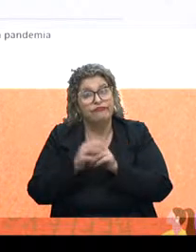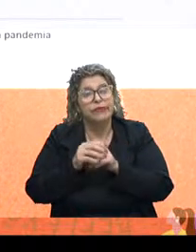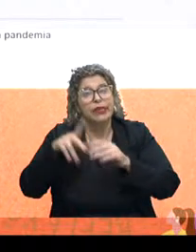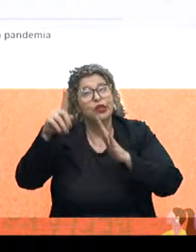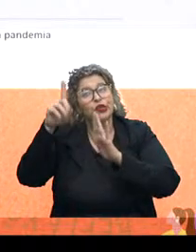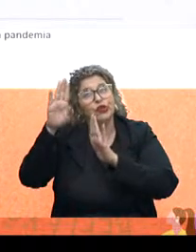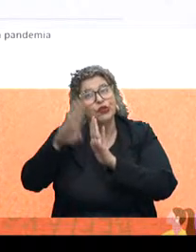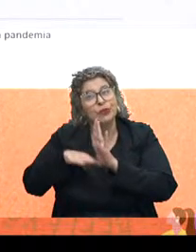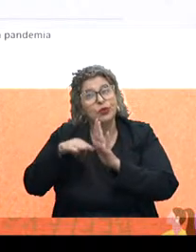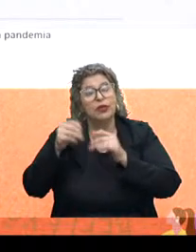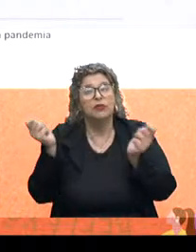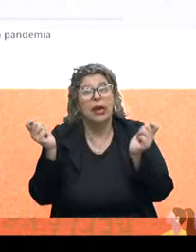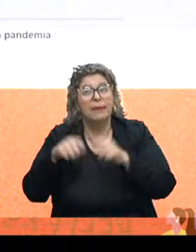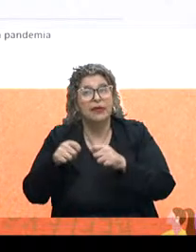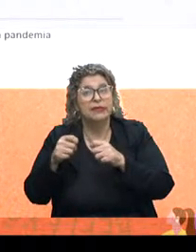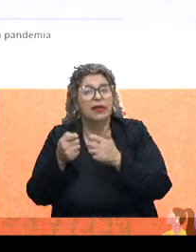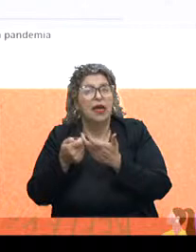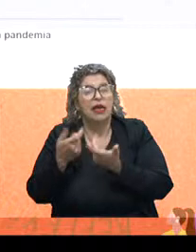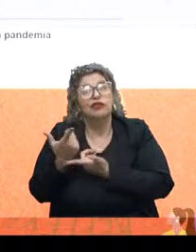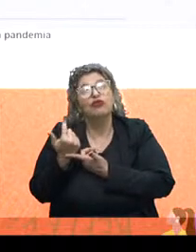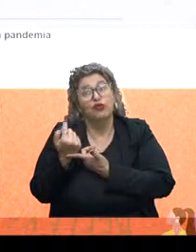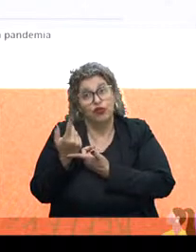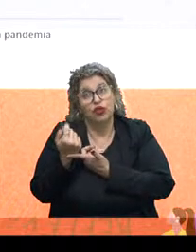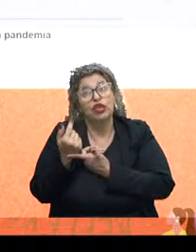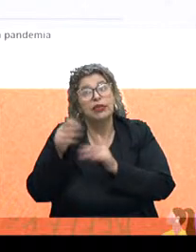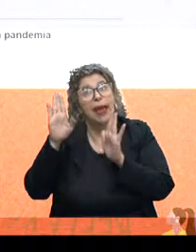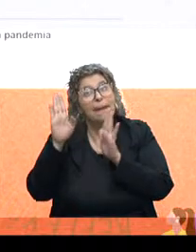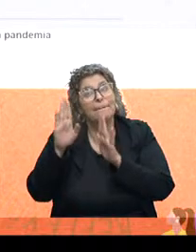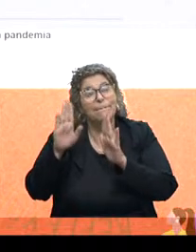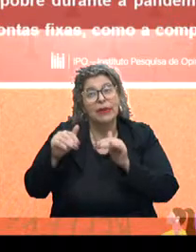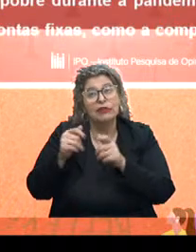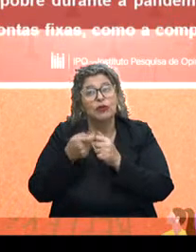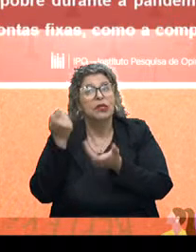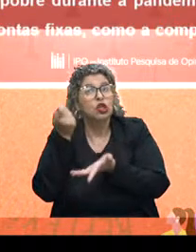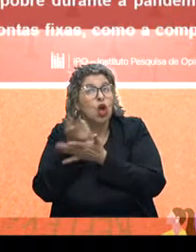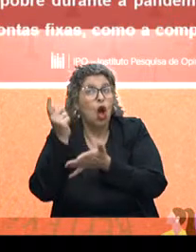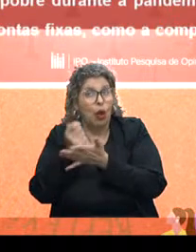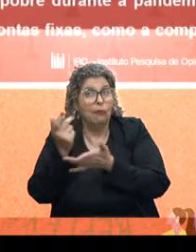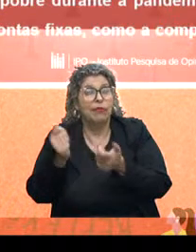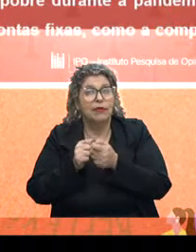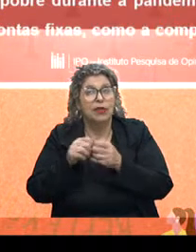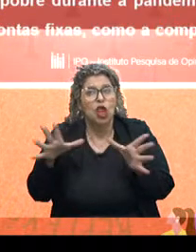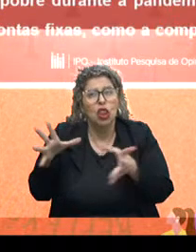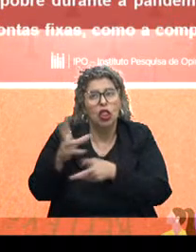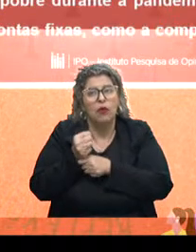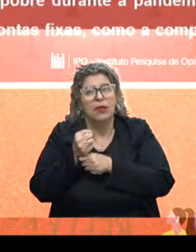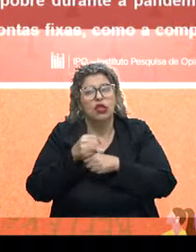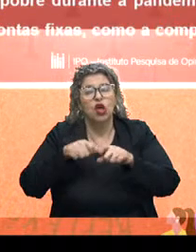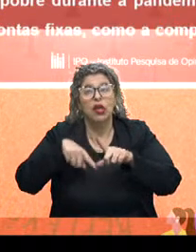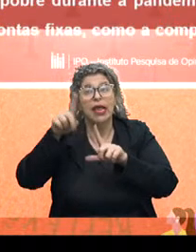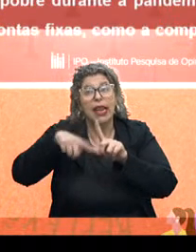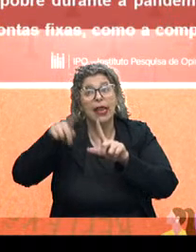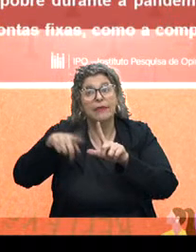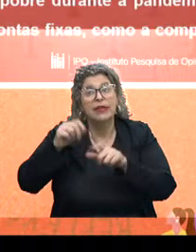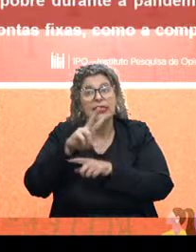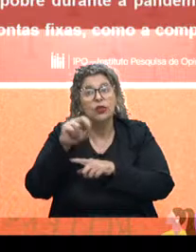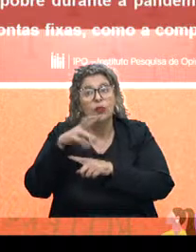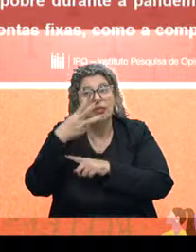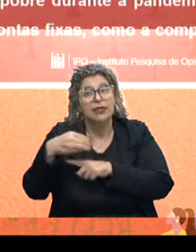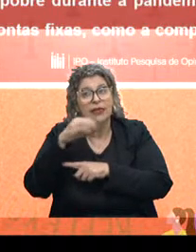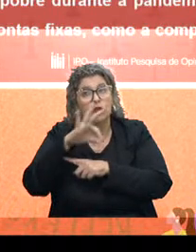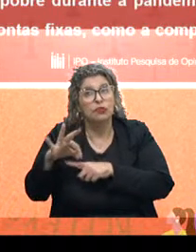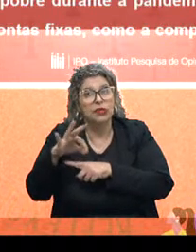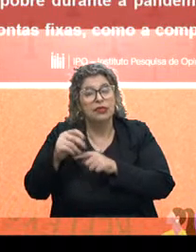diminuiu a sua capacidade financeira e diminuiu a sua capacidade de compra. O somatório daquele gráfico nos mostra que 53